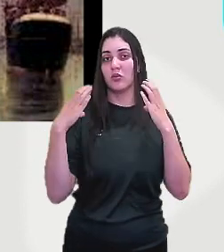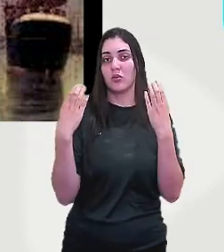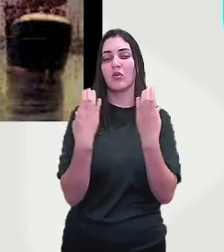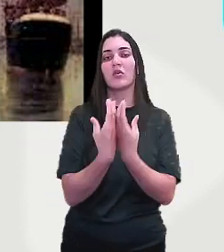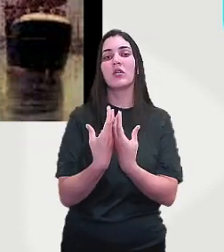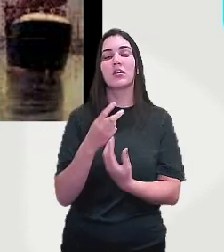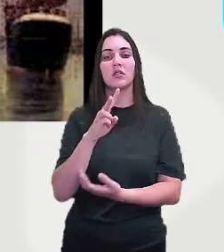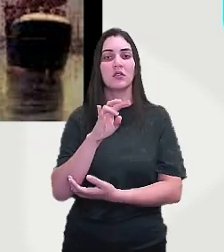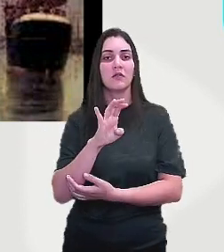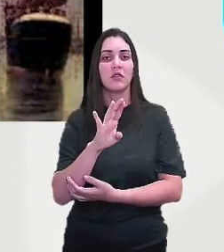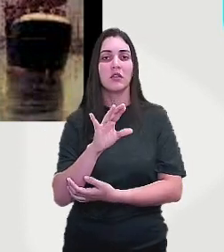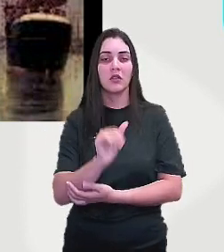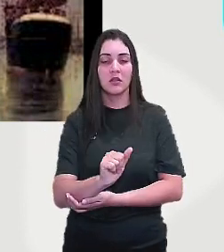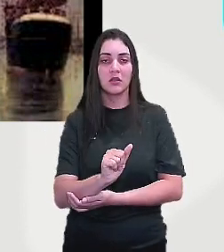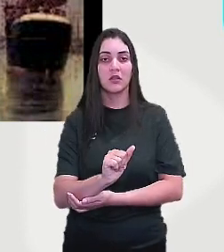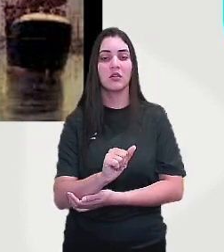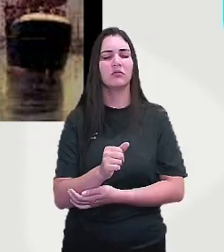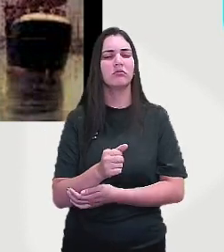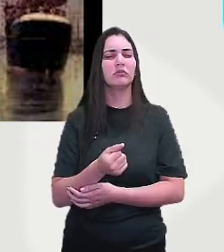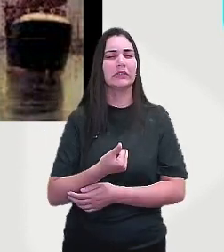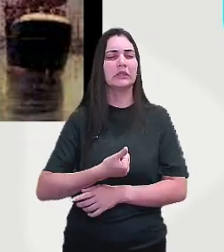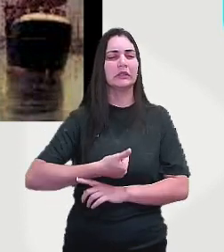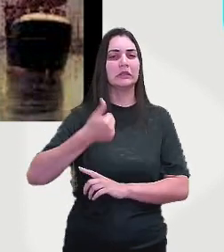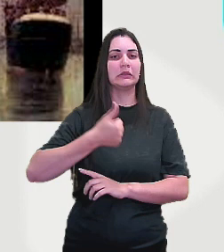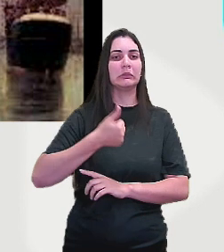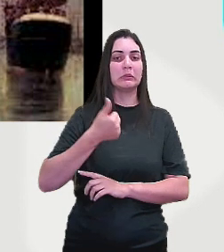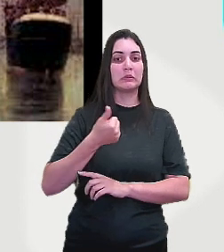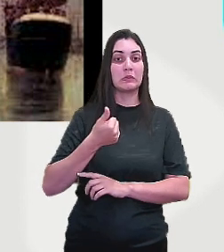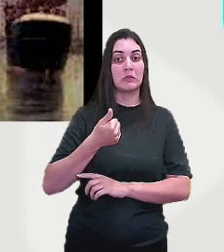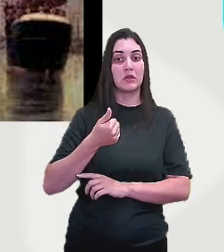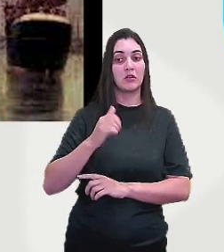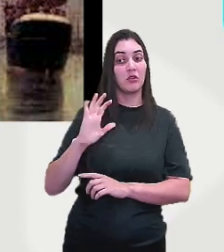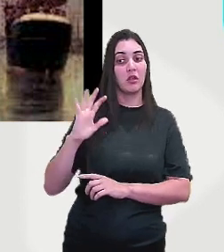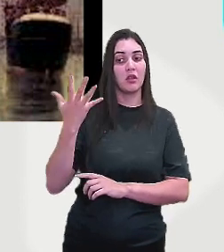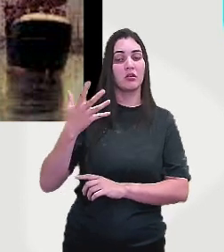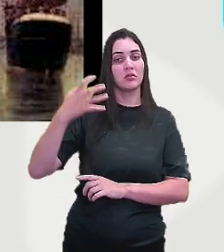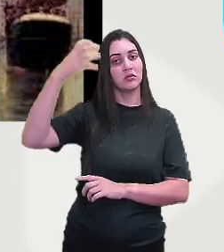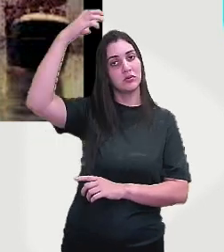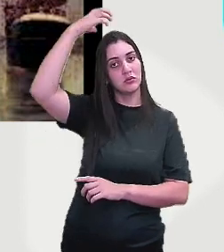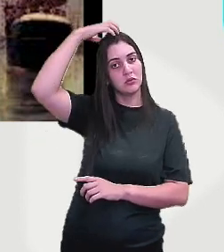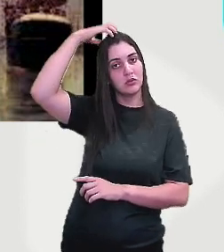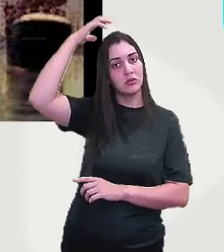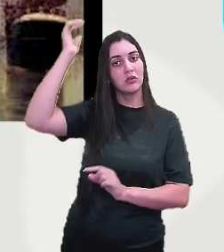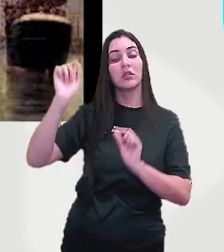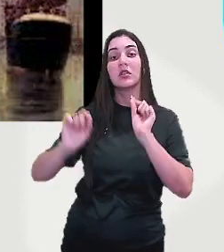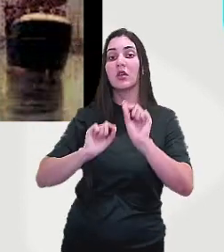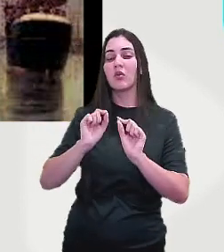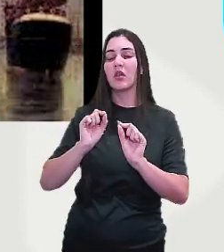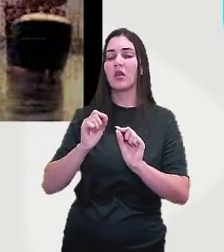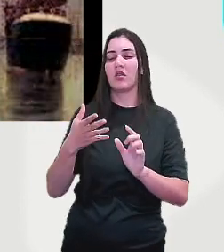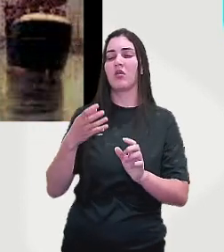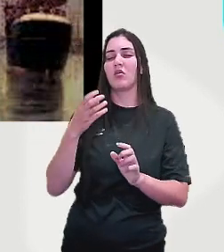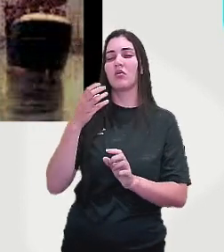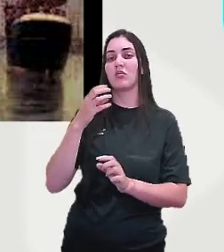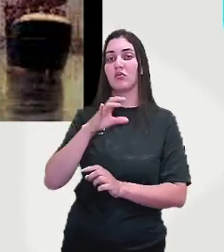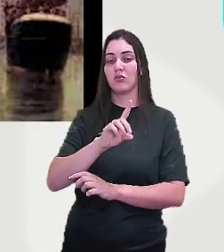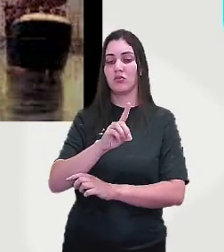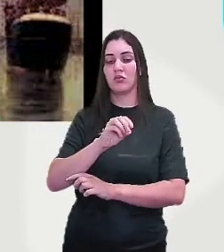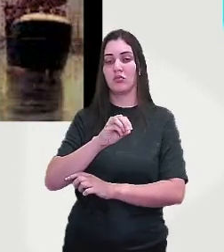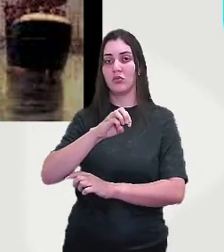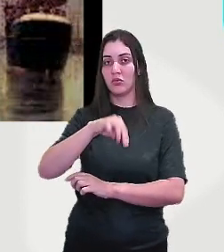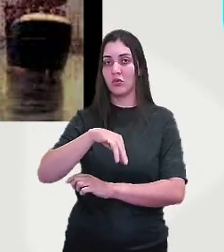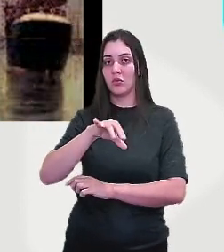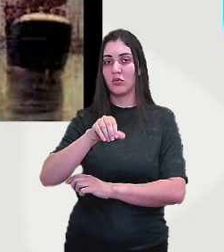uma das primeiras ações do rei, que no caso é o príncipe, o Dom João VI,